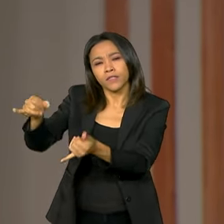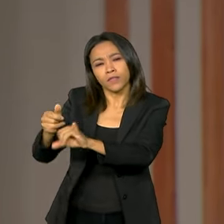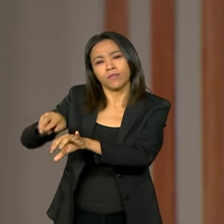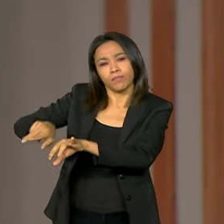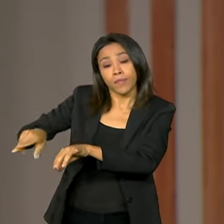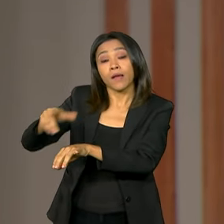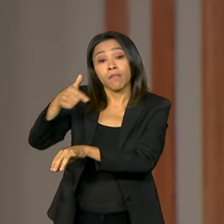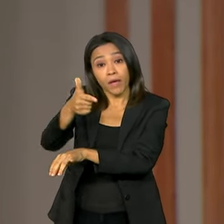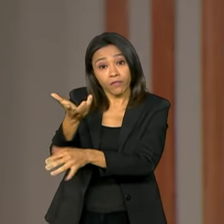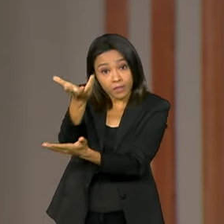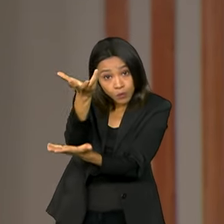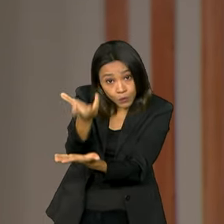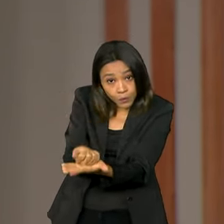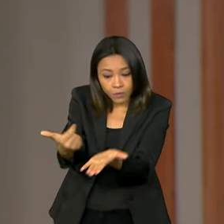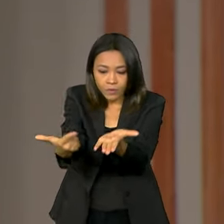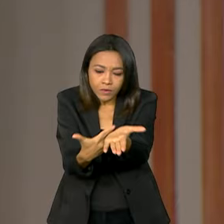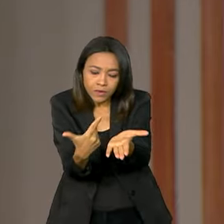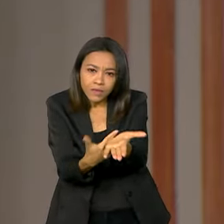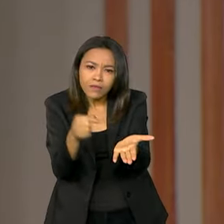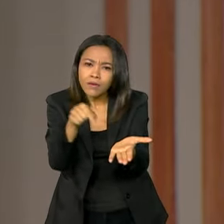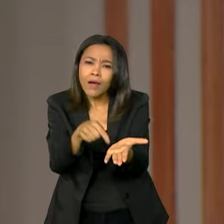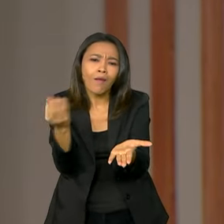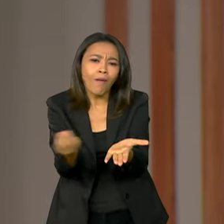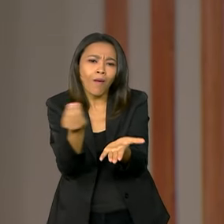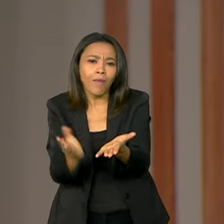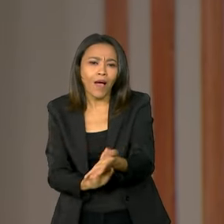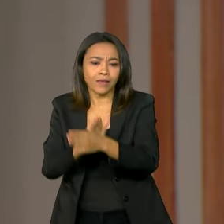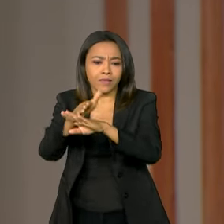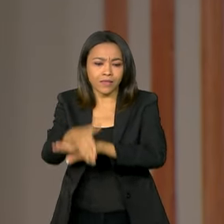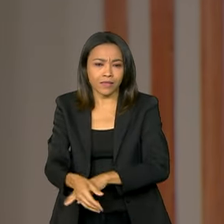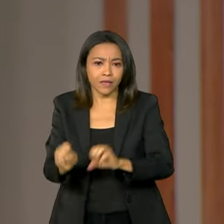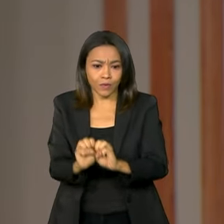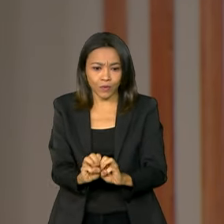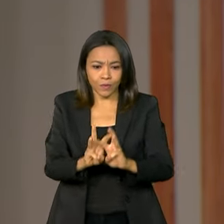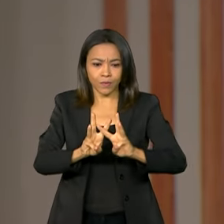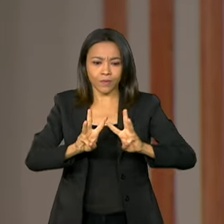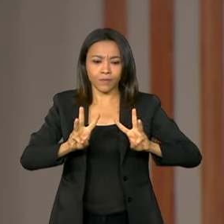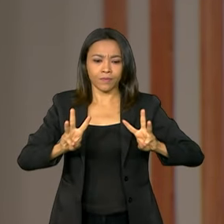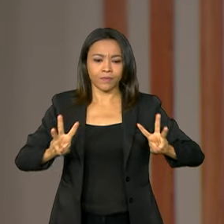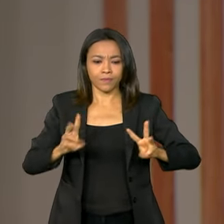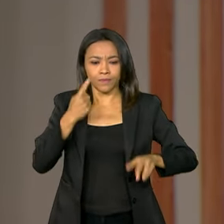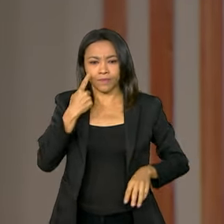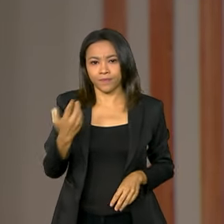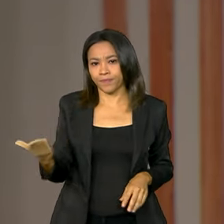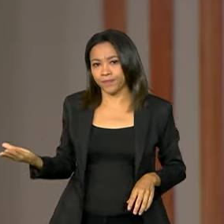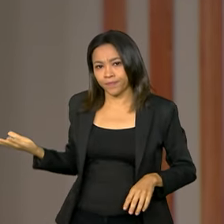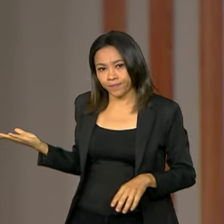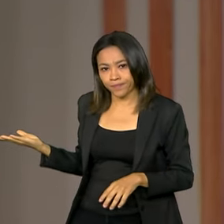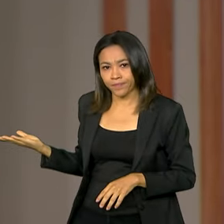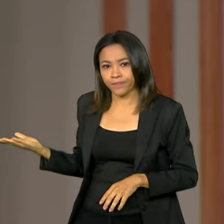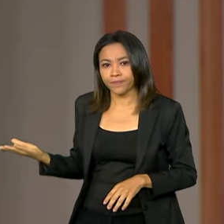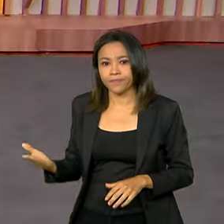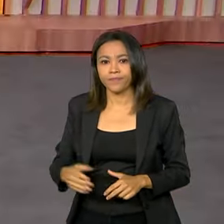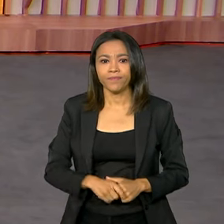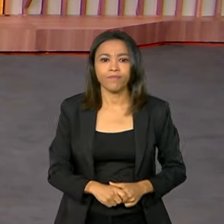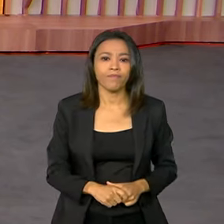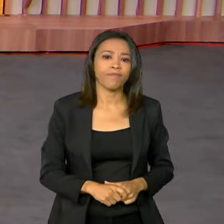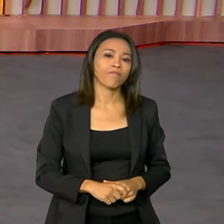Para baixar a cartilha de redação, basta acessar o site gov.br.inep.